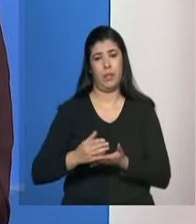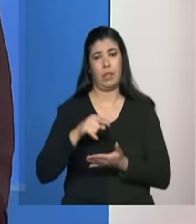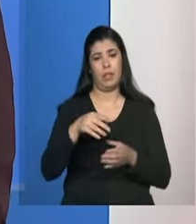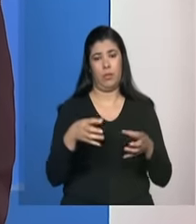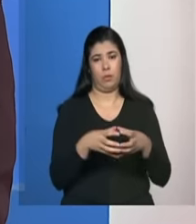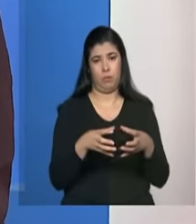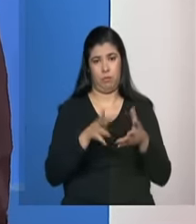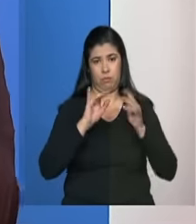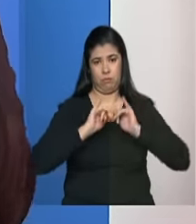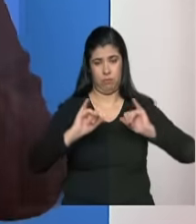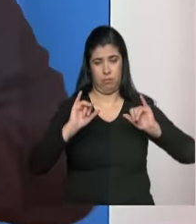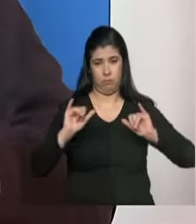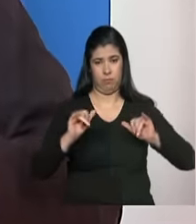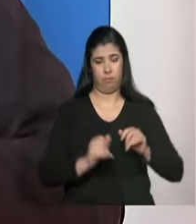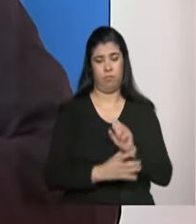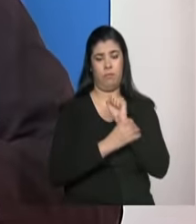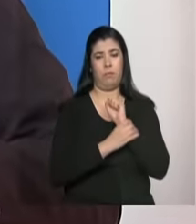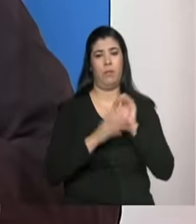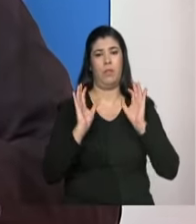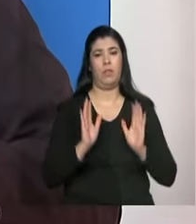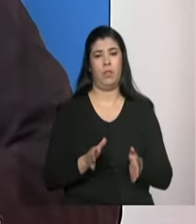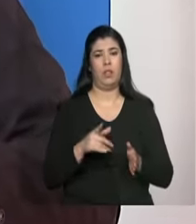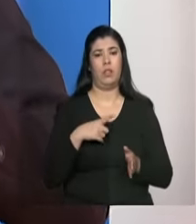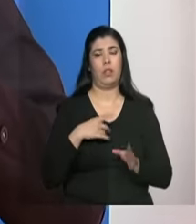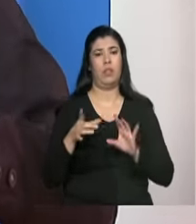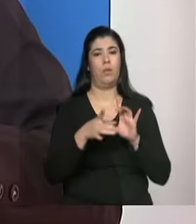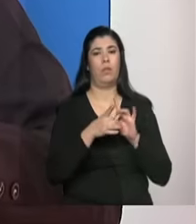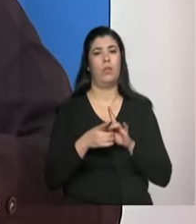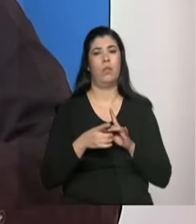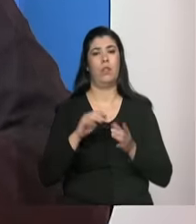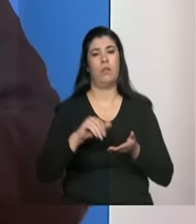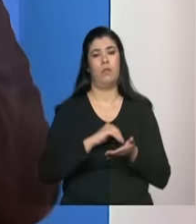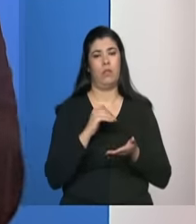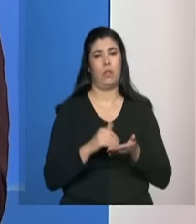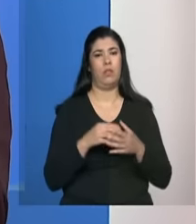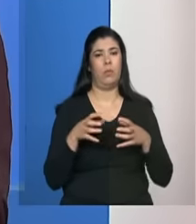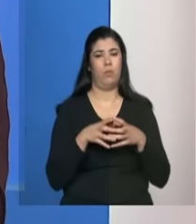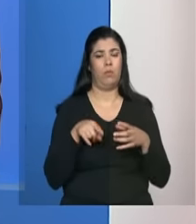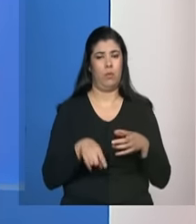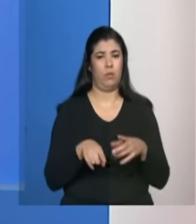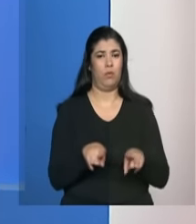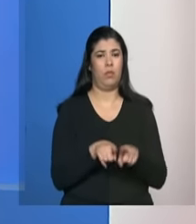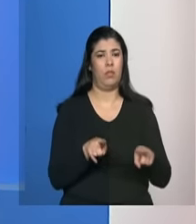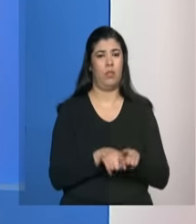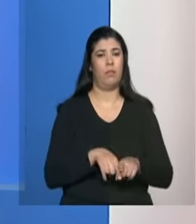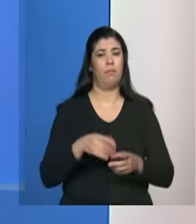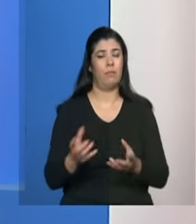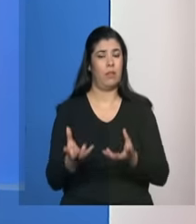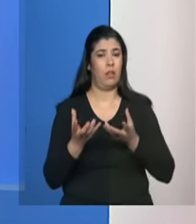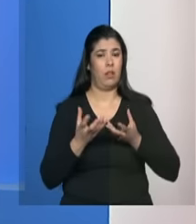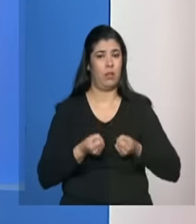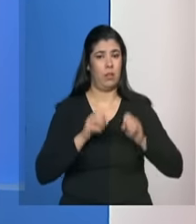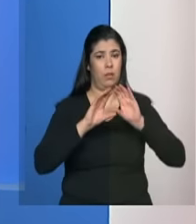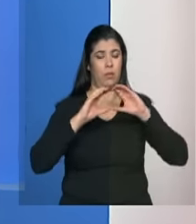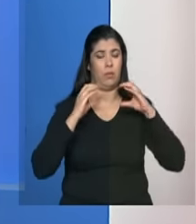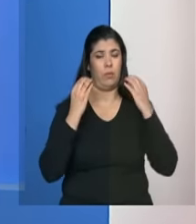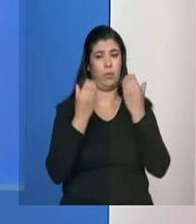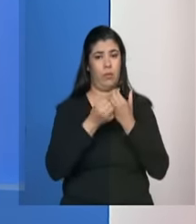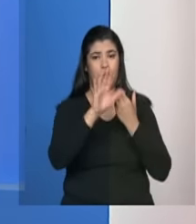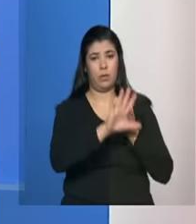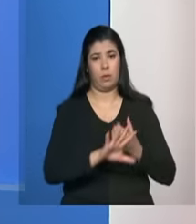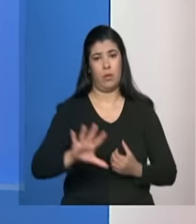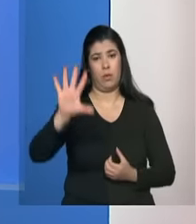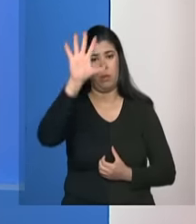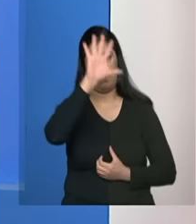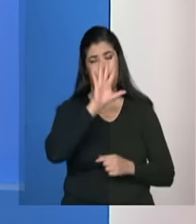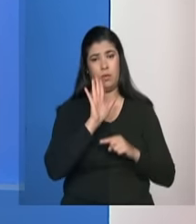então firmado aliançado com esses secretários esse conjunto de secretários é levado então ao Conselho Nacional de Assistência Social que é